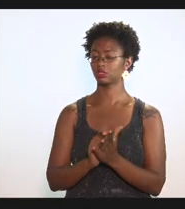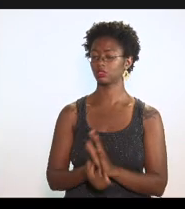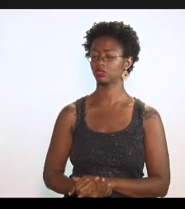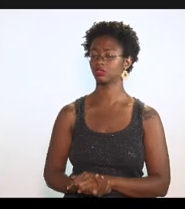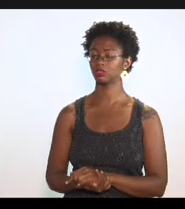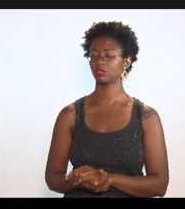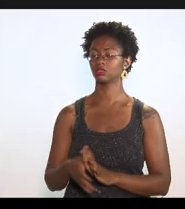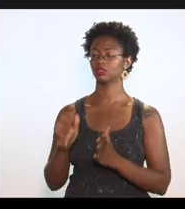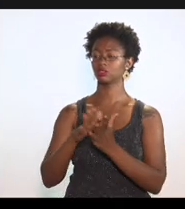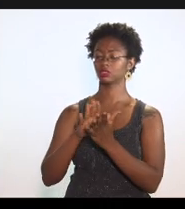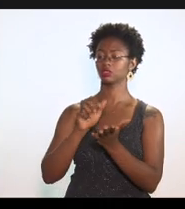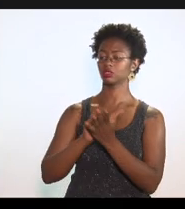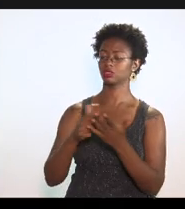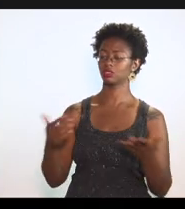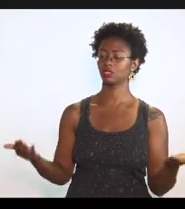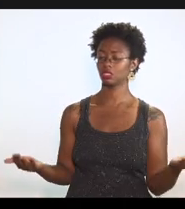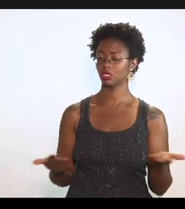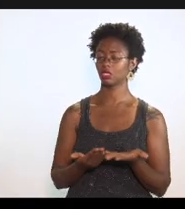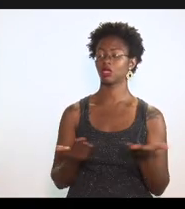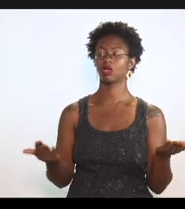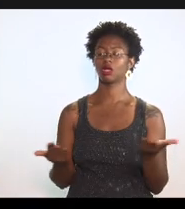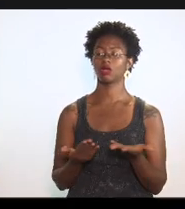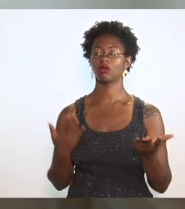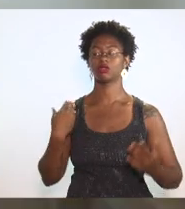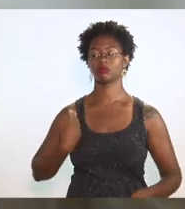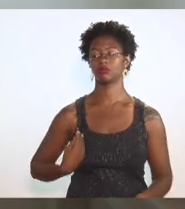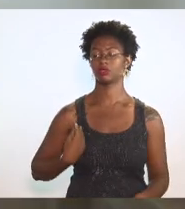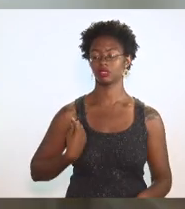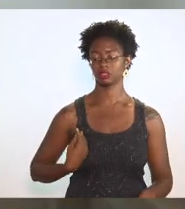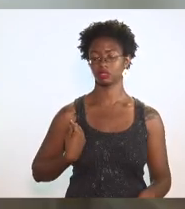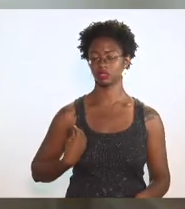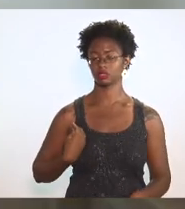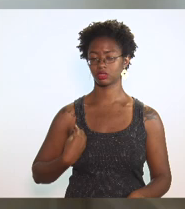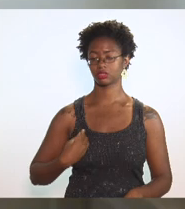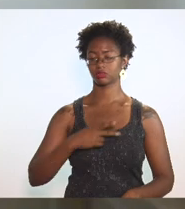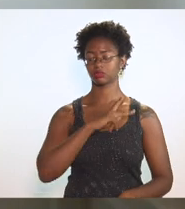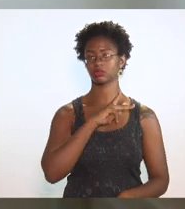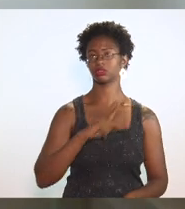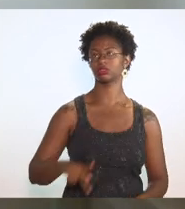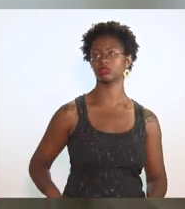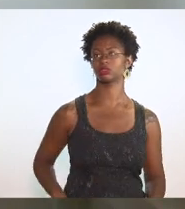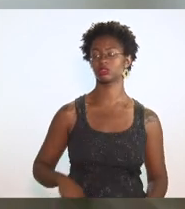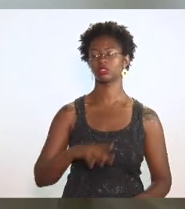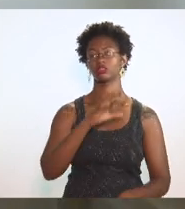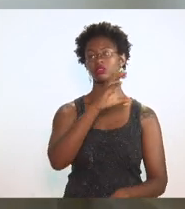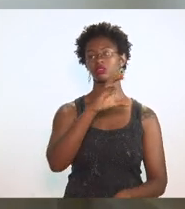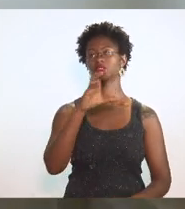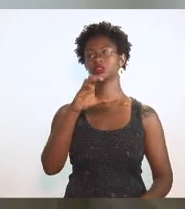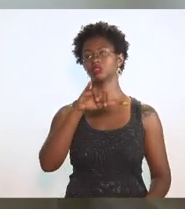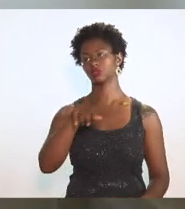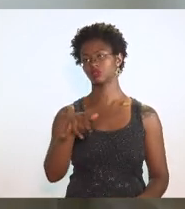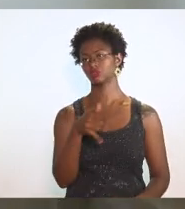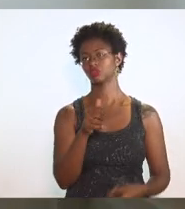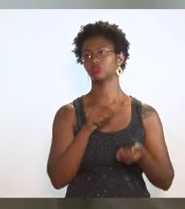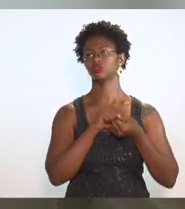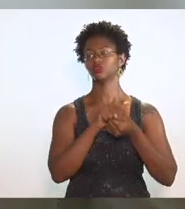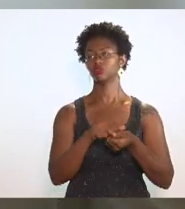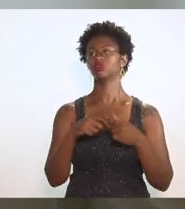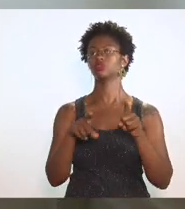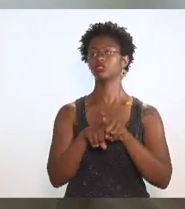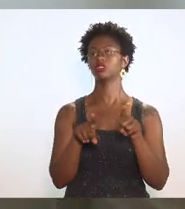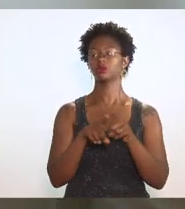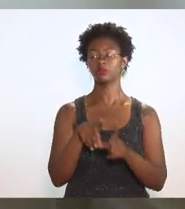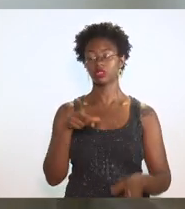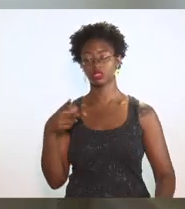Registrando agora a presença do nosso presidente da CCJ e co-presidente